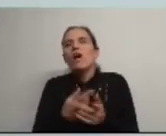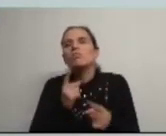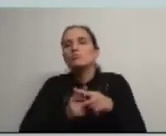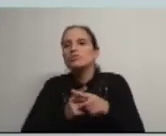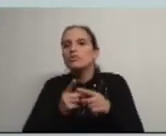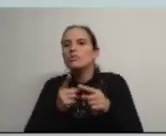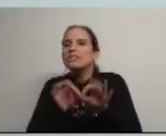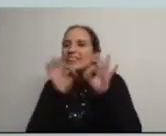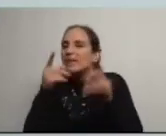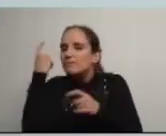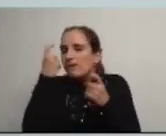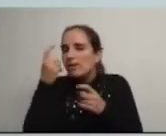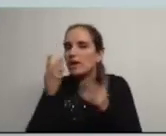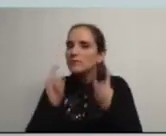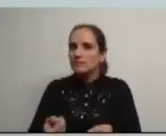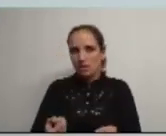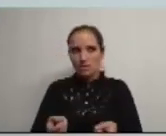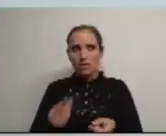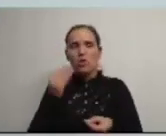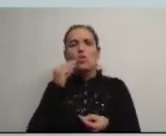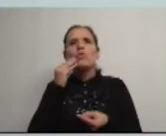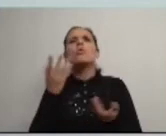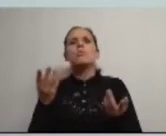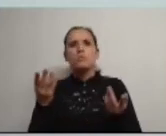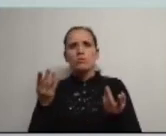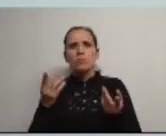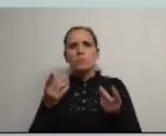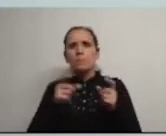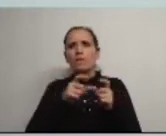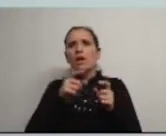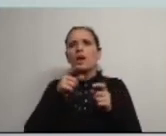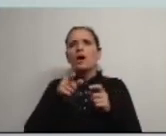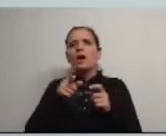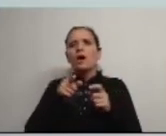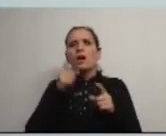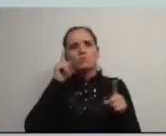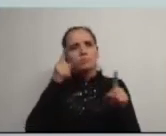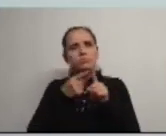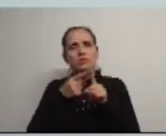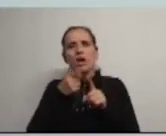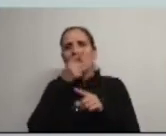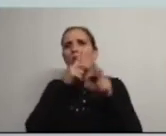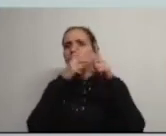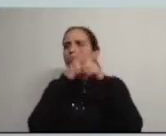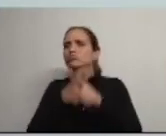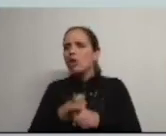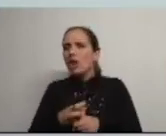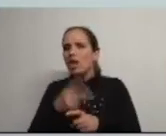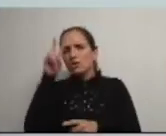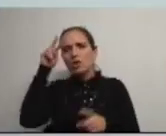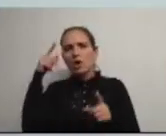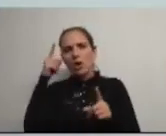como é que vai ser traduzida localmente a linha de pensamento predominante em Bruxelas linha que